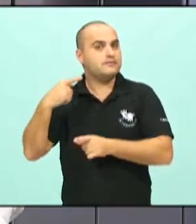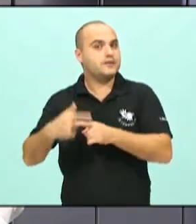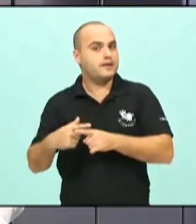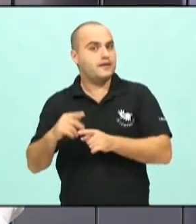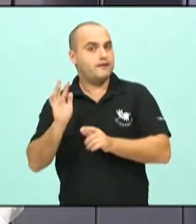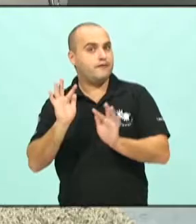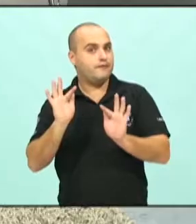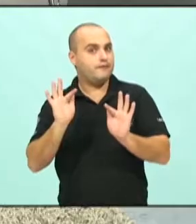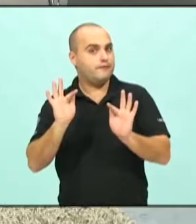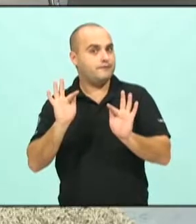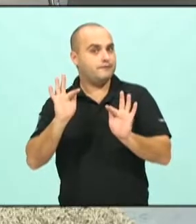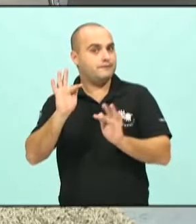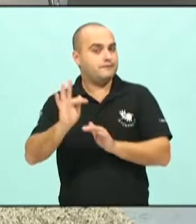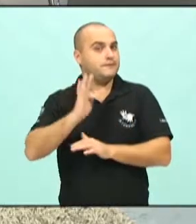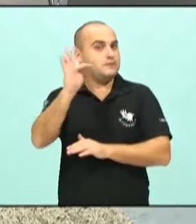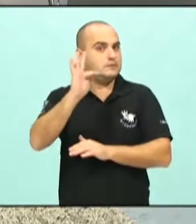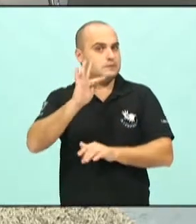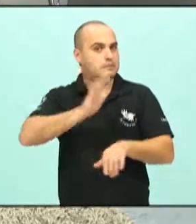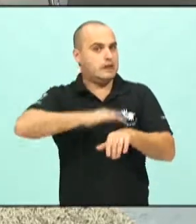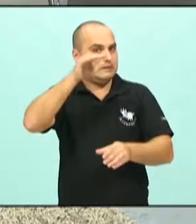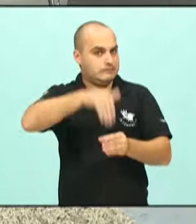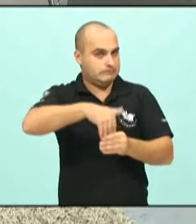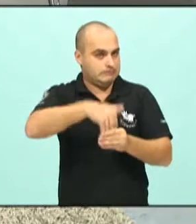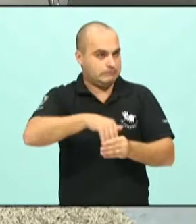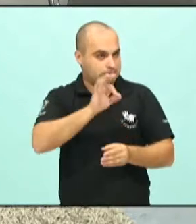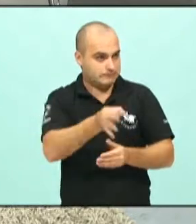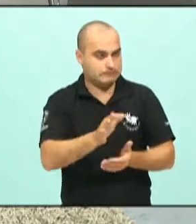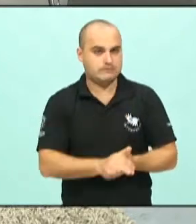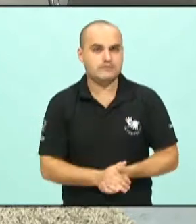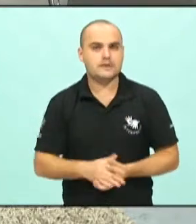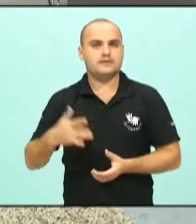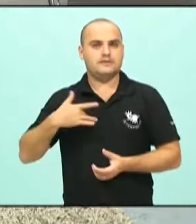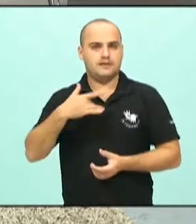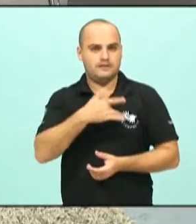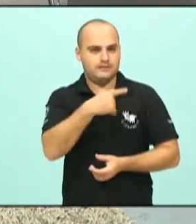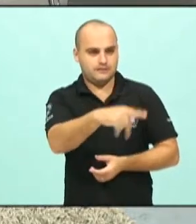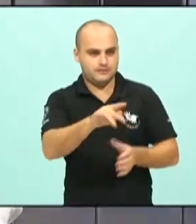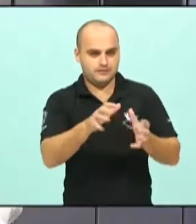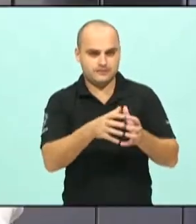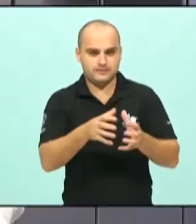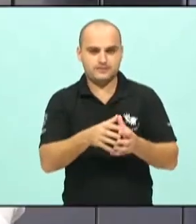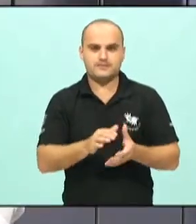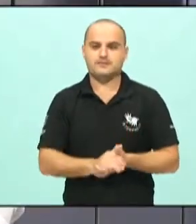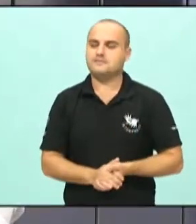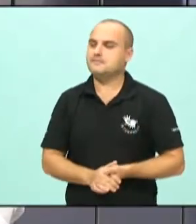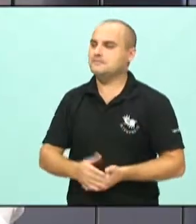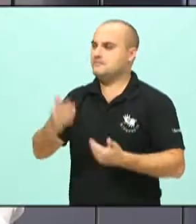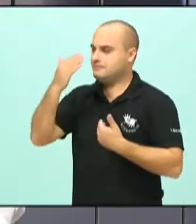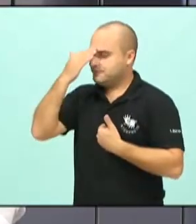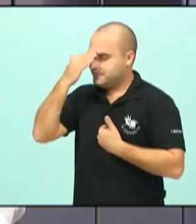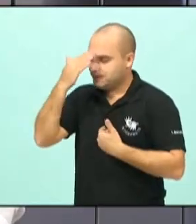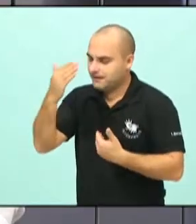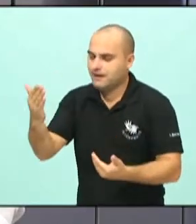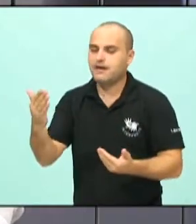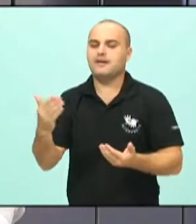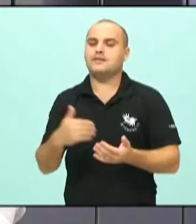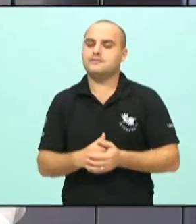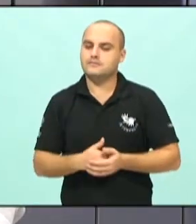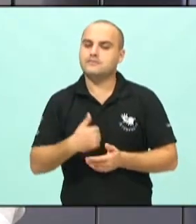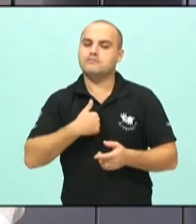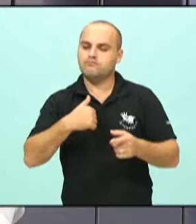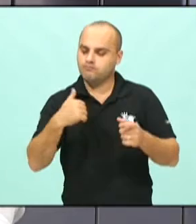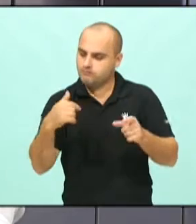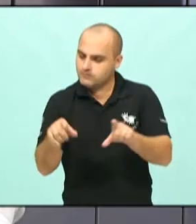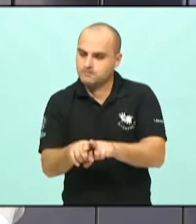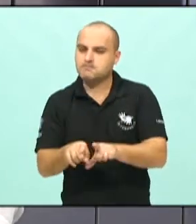eleições, que também já está batendo a porta no ano que vem. Saúde para o senhor e a sua equipe, vereador. Obrigado. Obrigado. gente também estamos